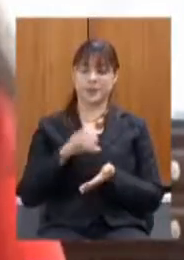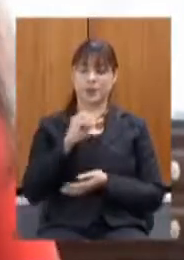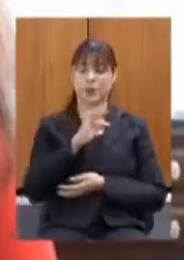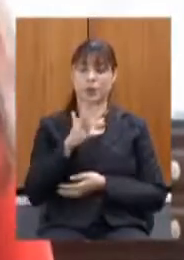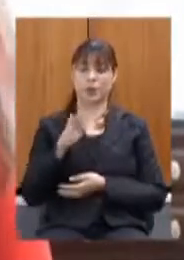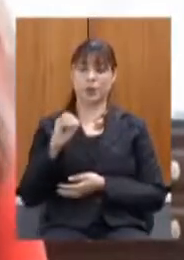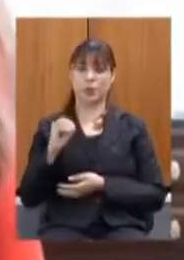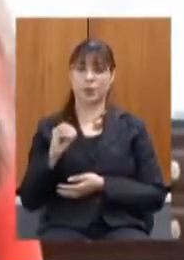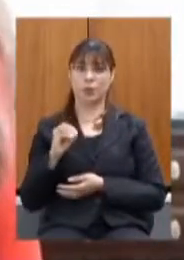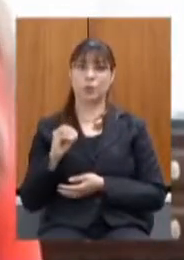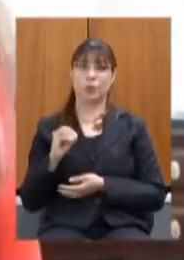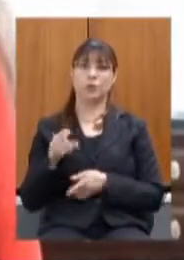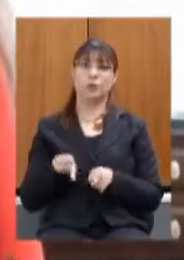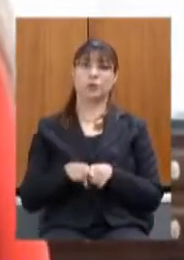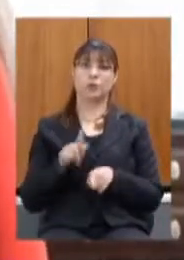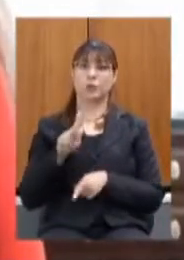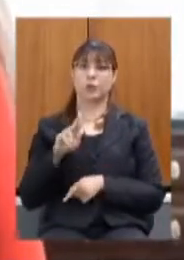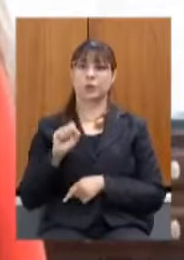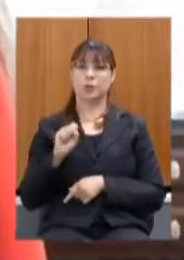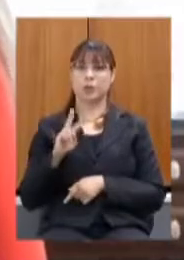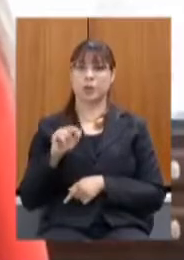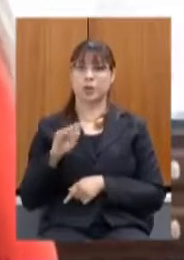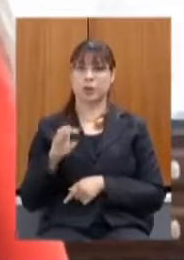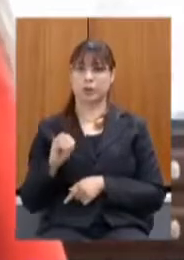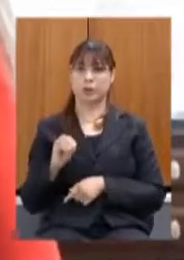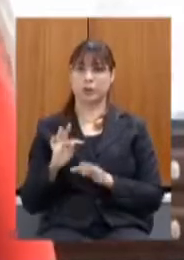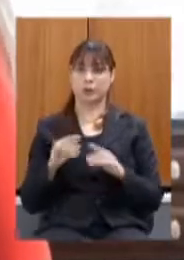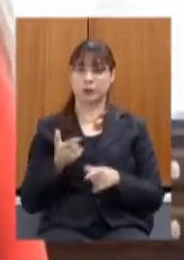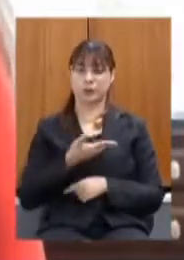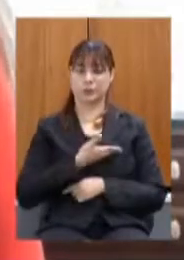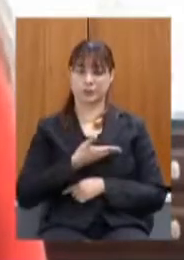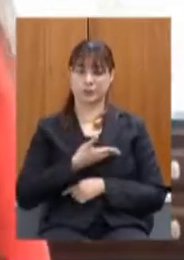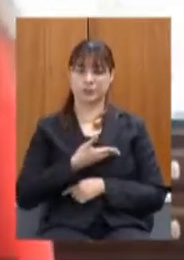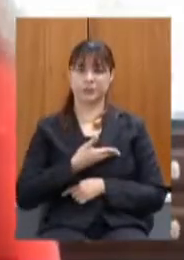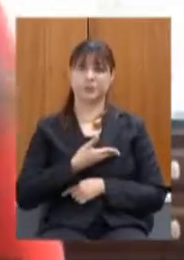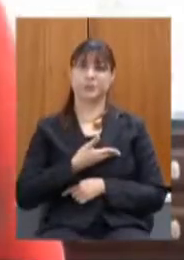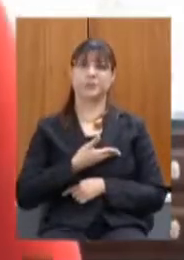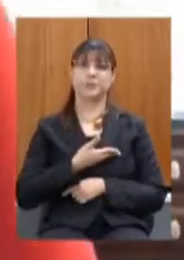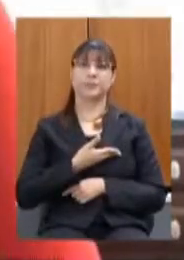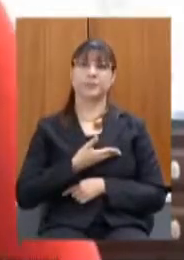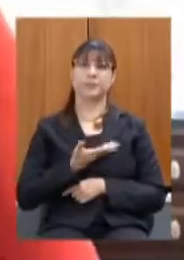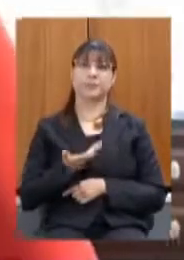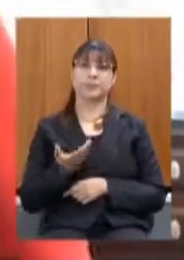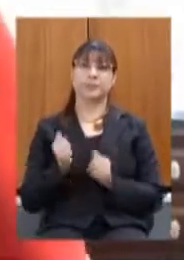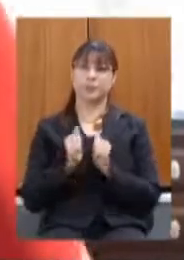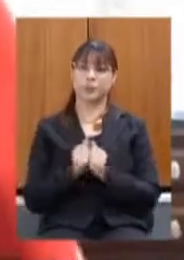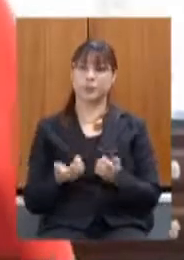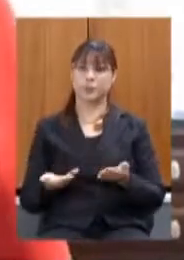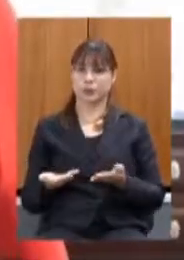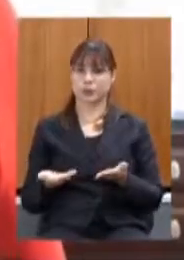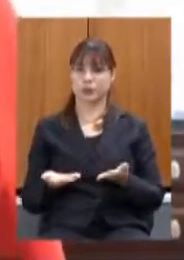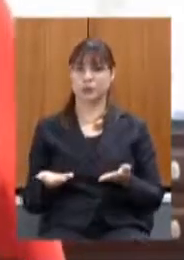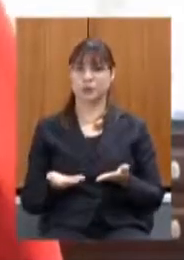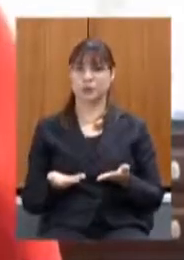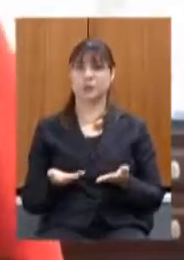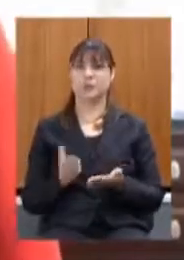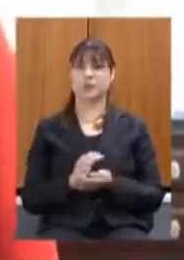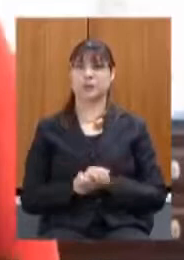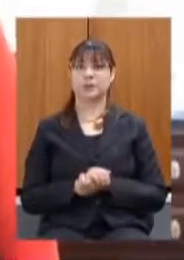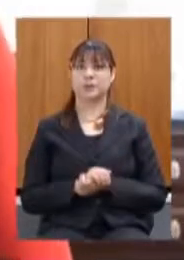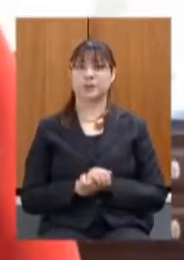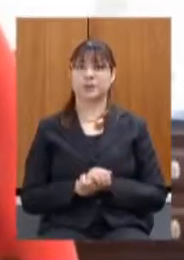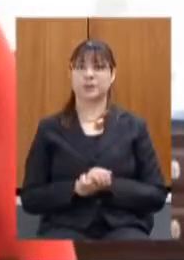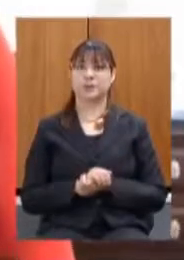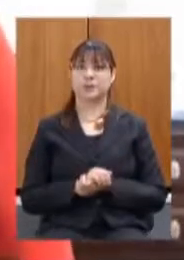secretário Gustavo todos os colegas e as colegas que estão aqui conosco faço